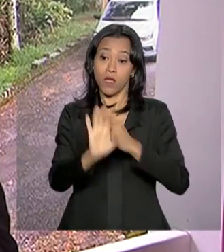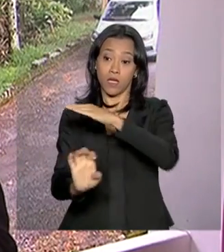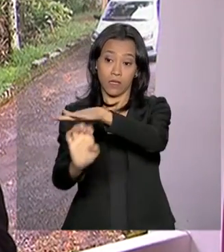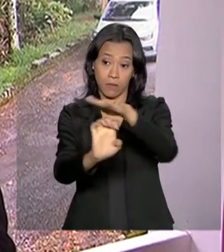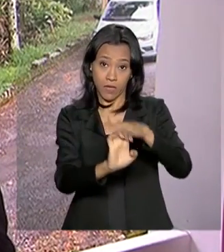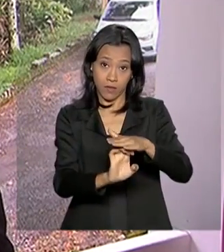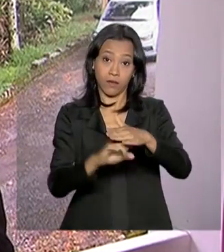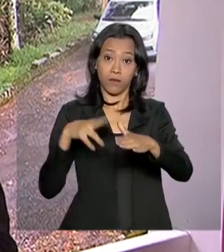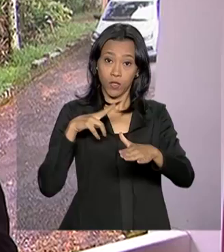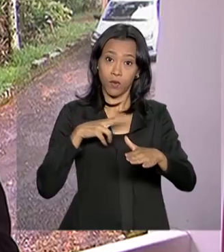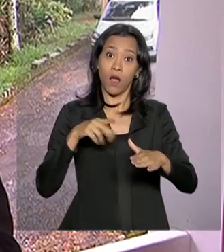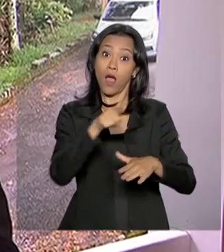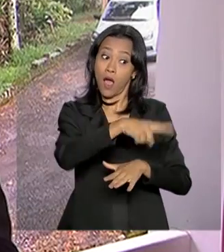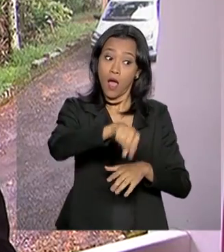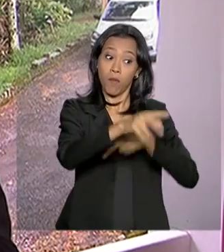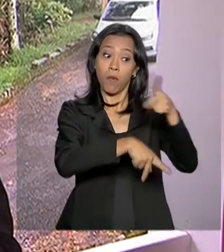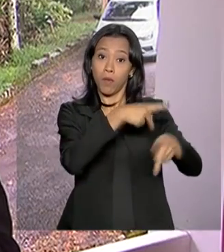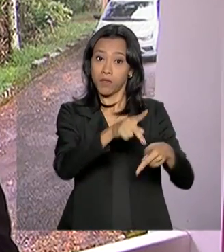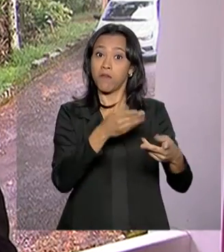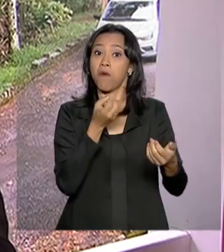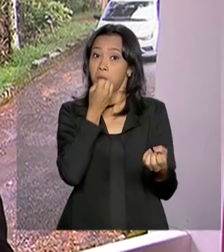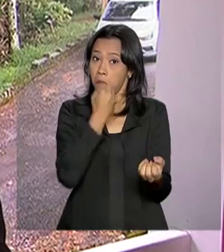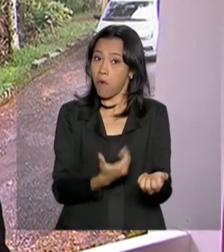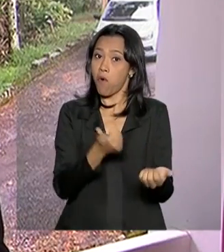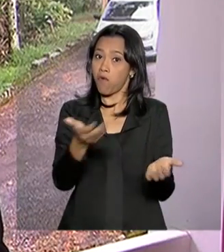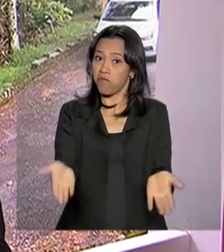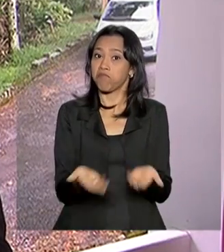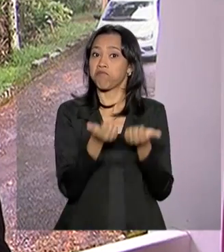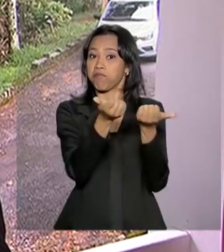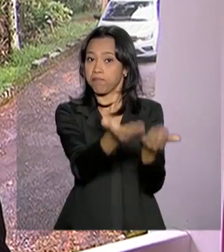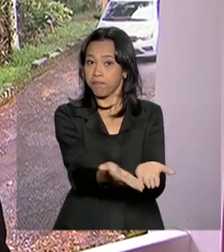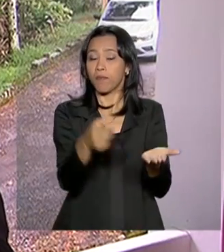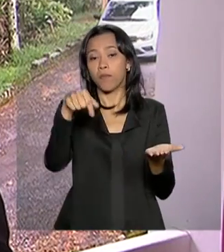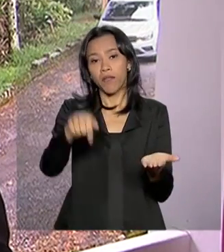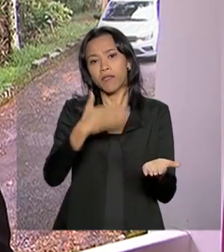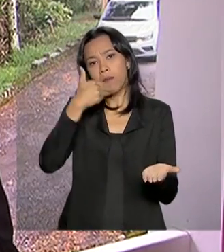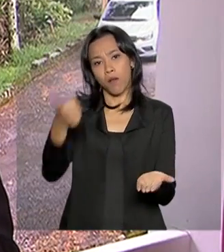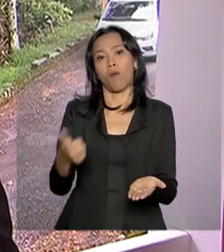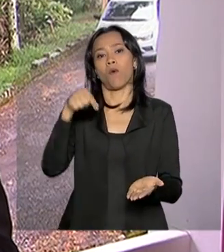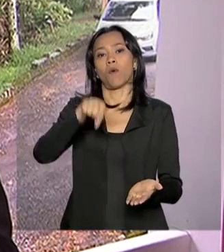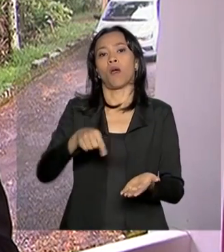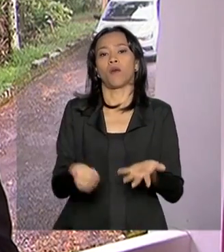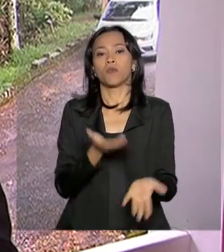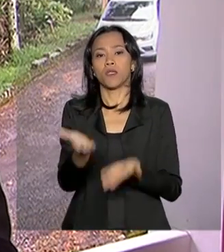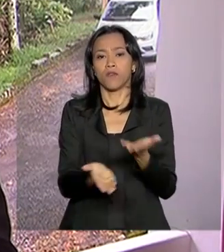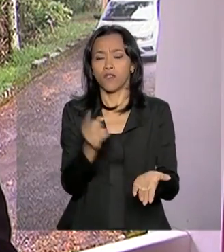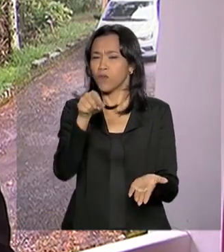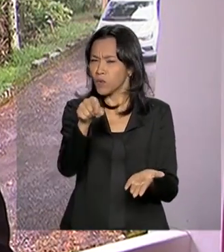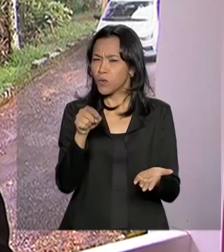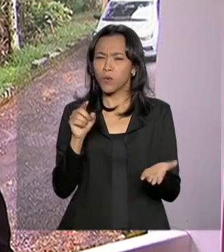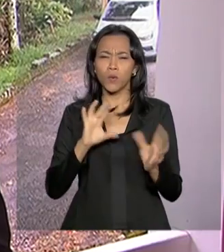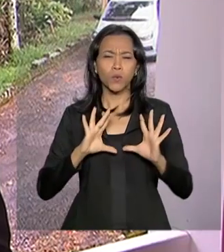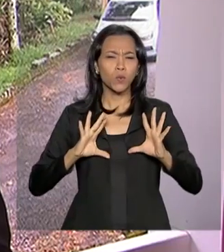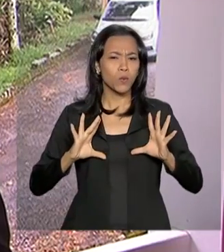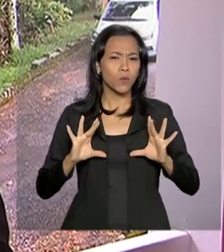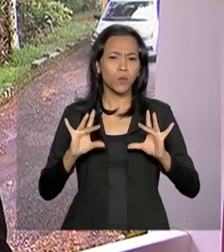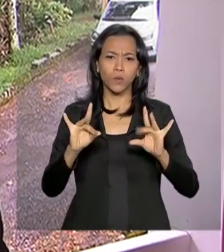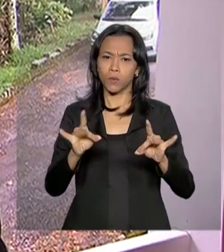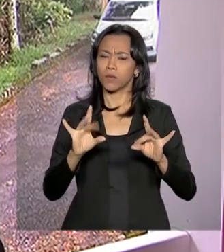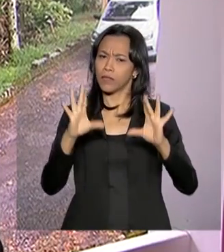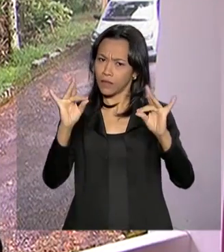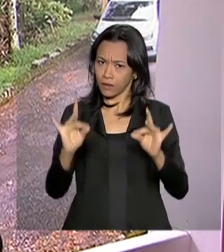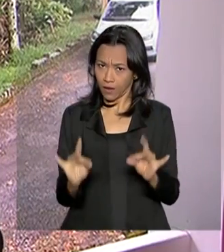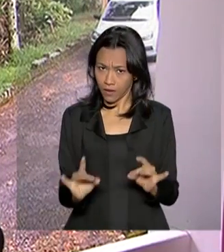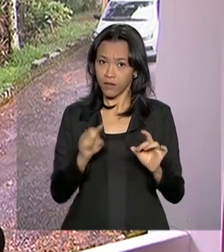público vai acabar ganhando, já que os serviços prestados aqui no parque serão melhores. A cobertura completa desse evento, que vai acontecer